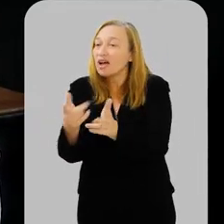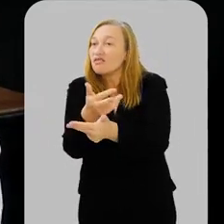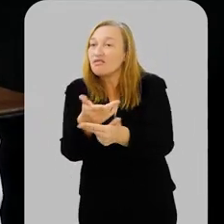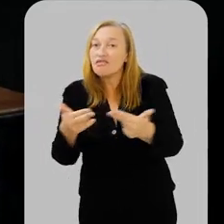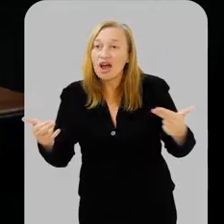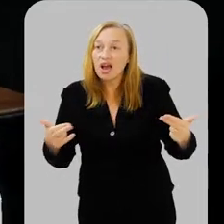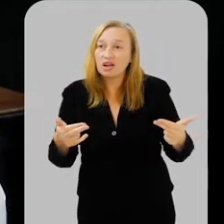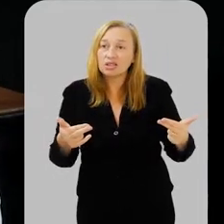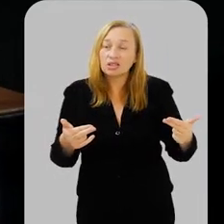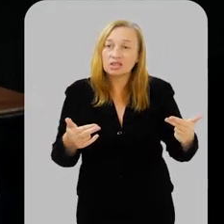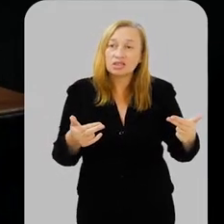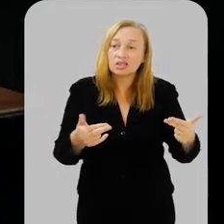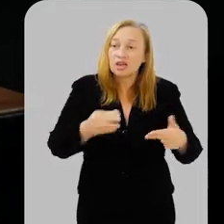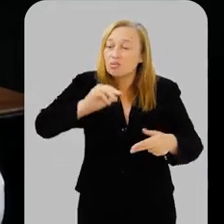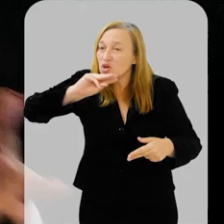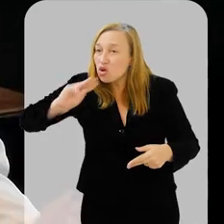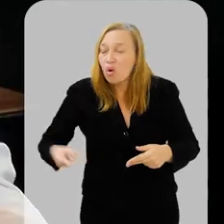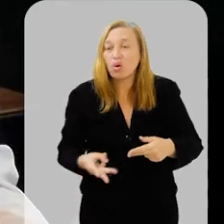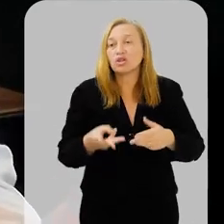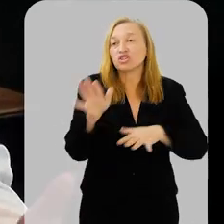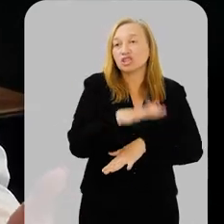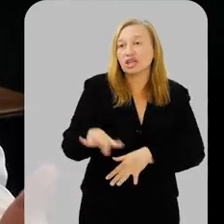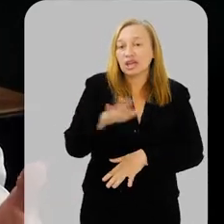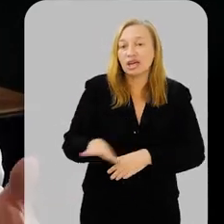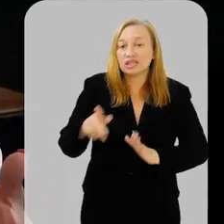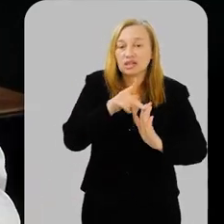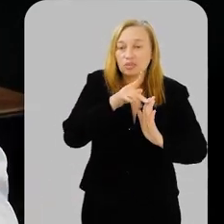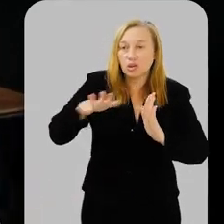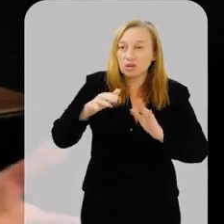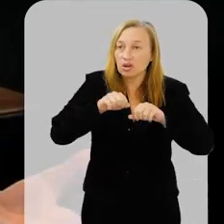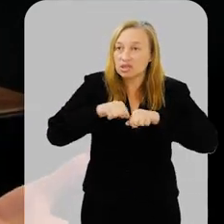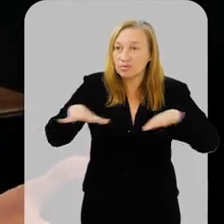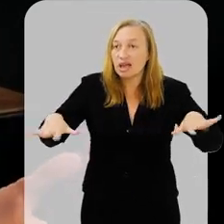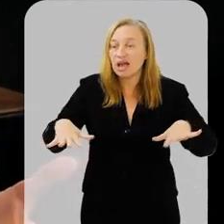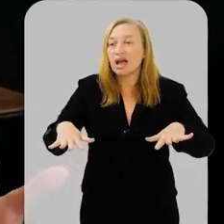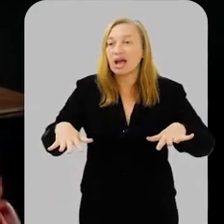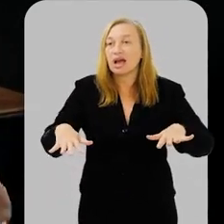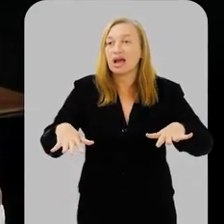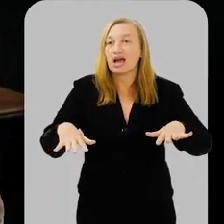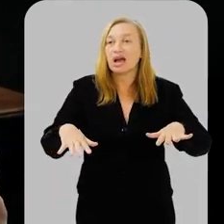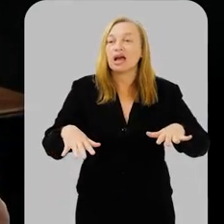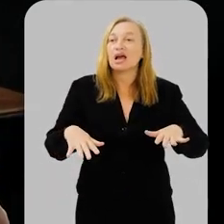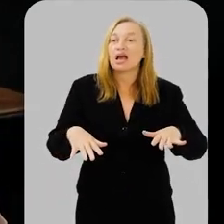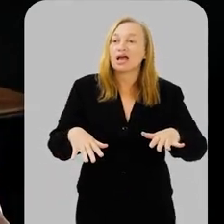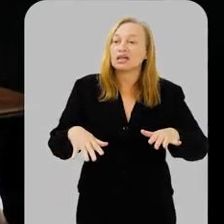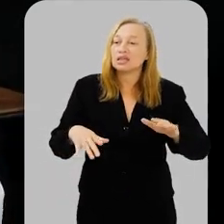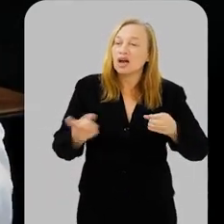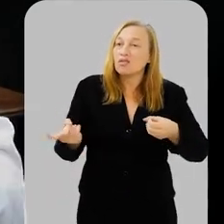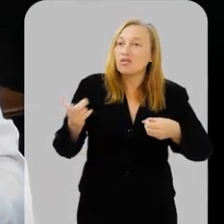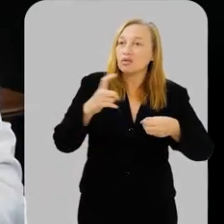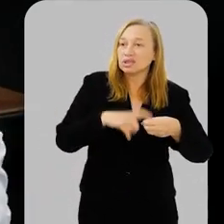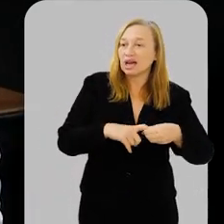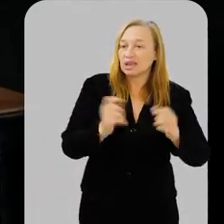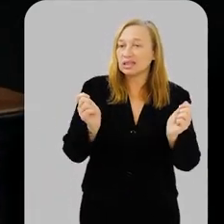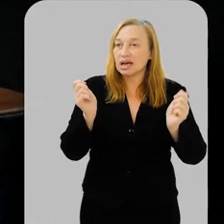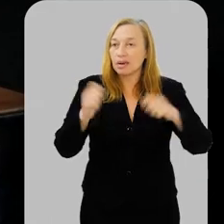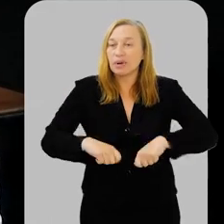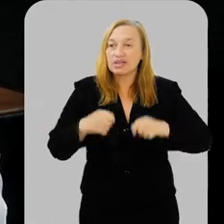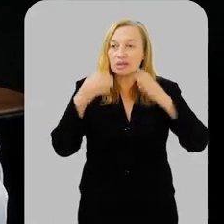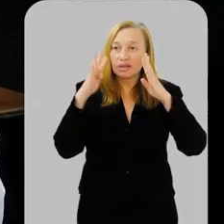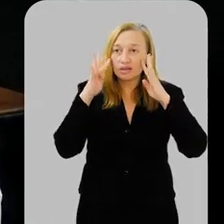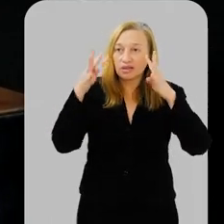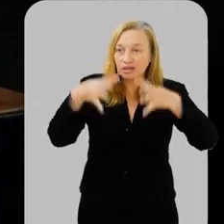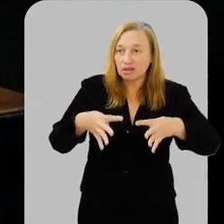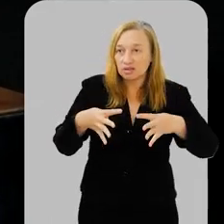ajudar milhares, de repente milhões de crianças, se esse protocolo se expandir, a recobrar essa capacidade